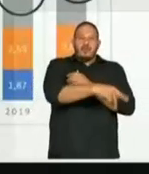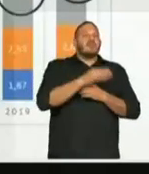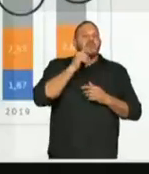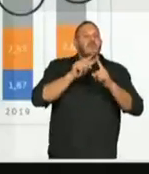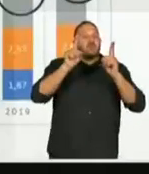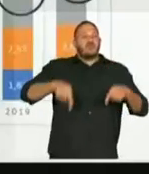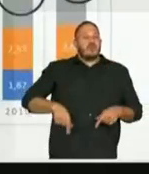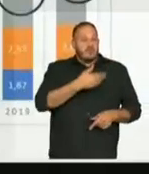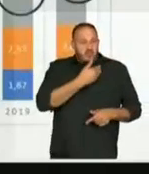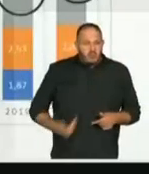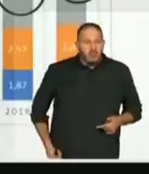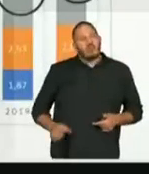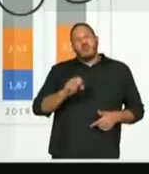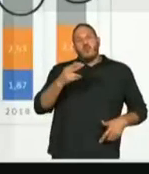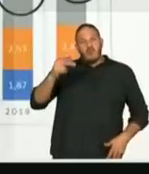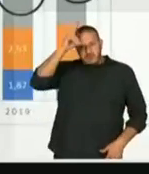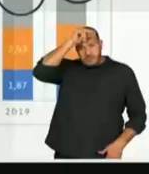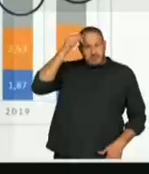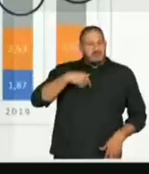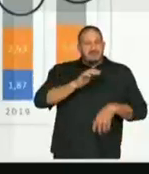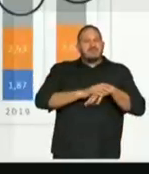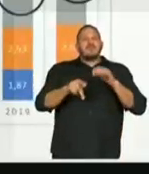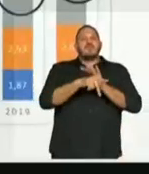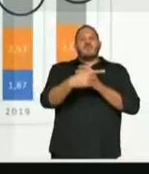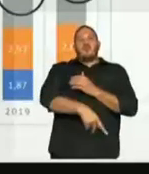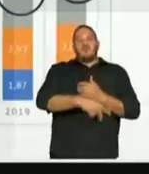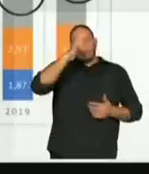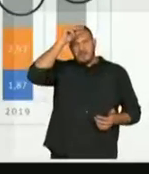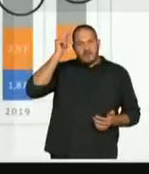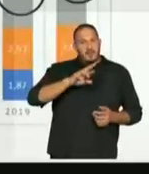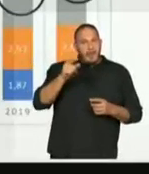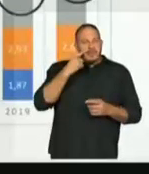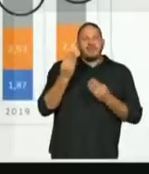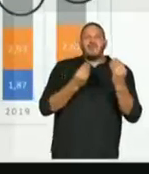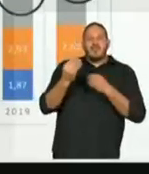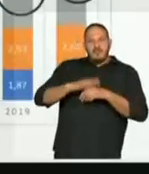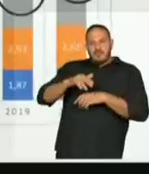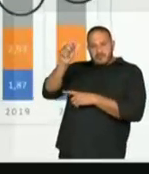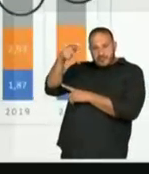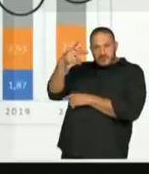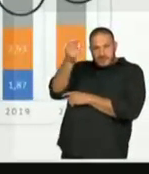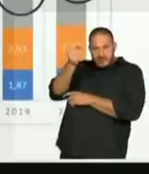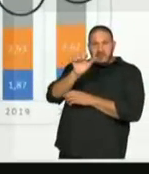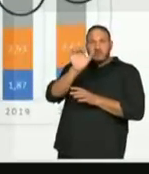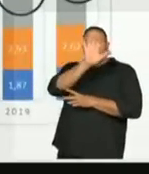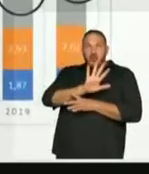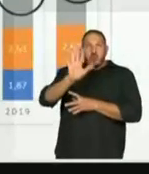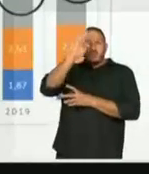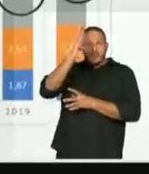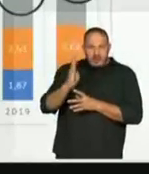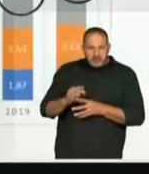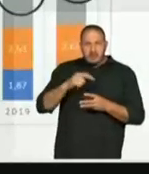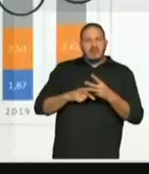e da Prefeitura como patronal. O regime de Previdência no Brasil, ele é